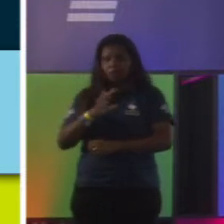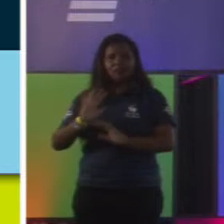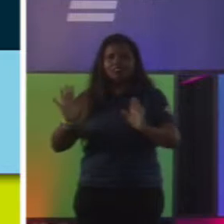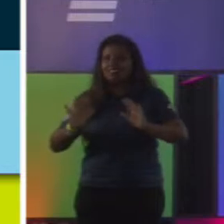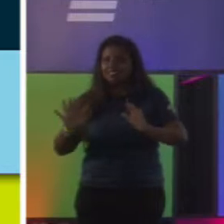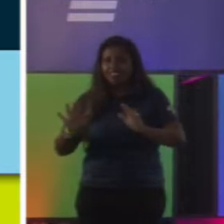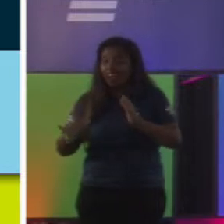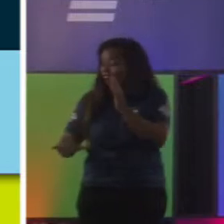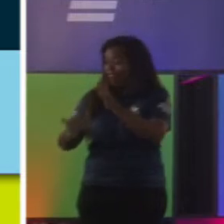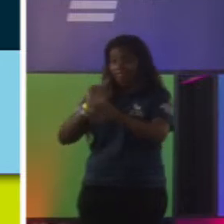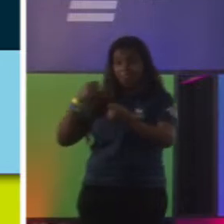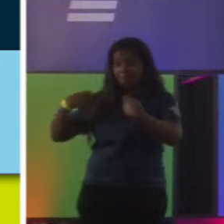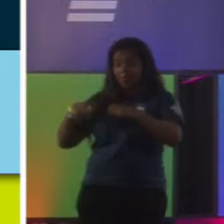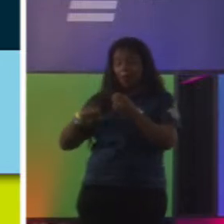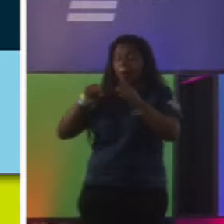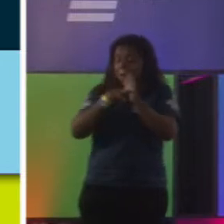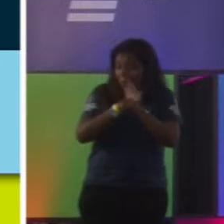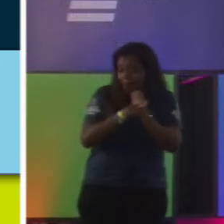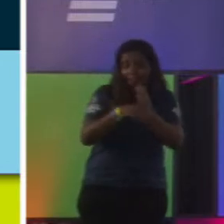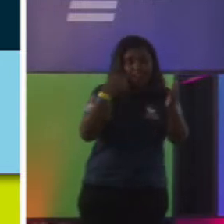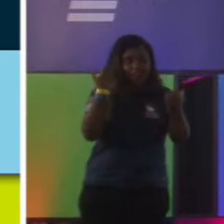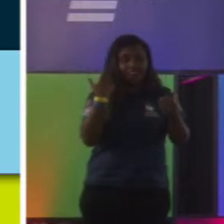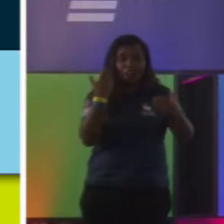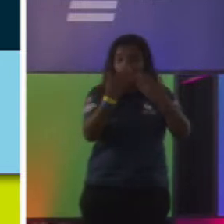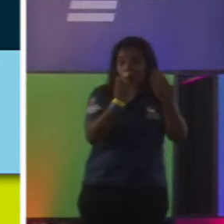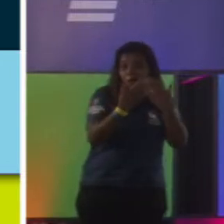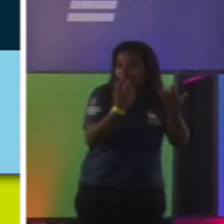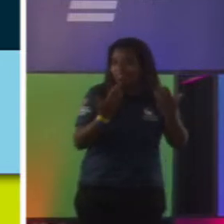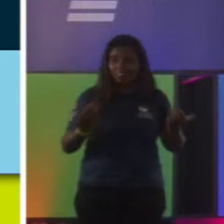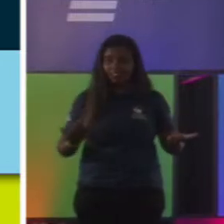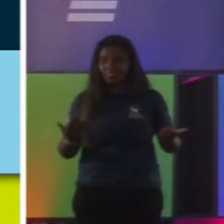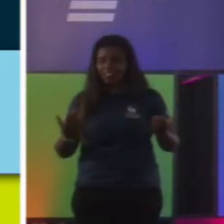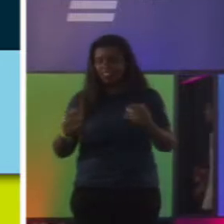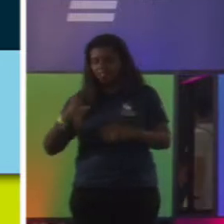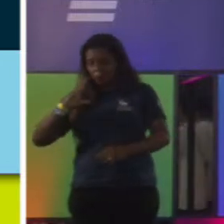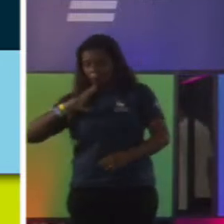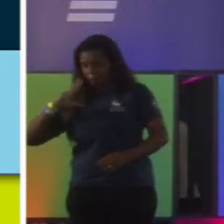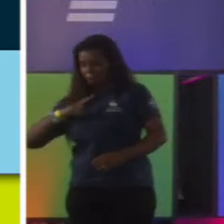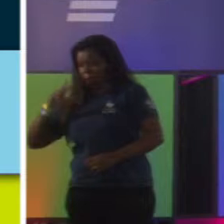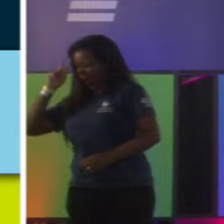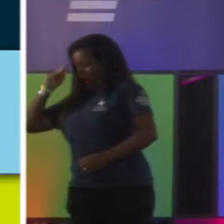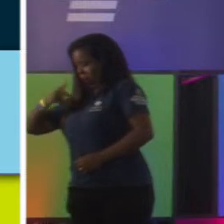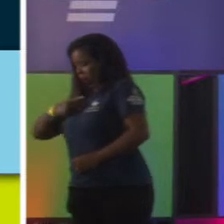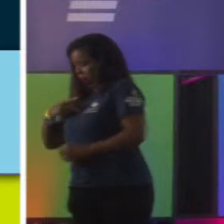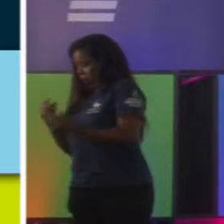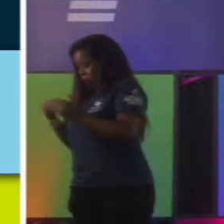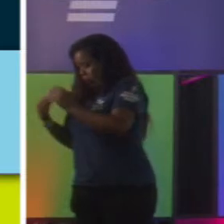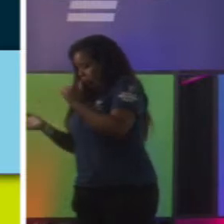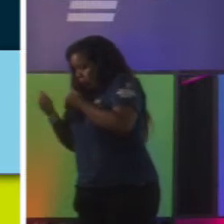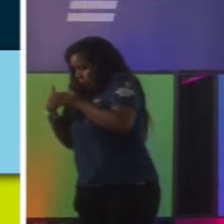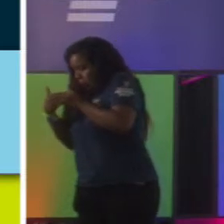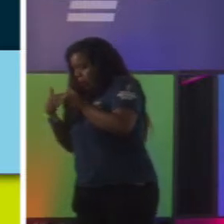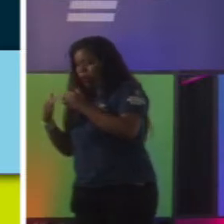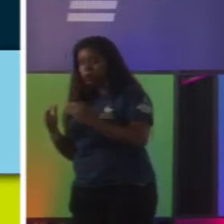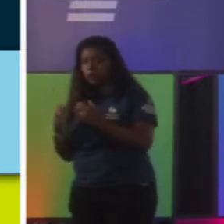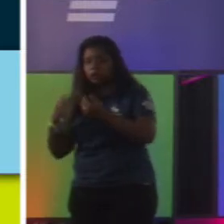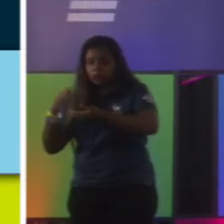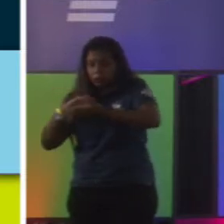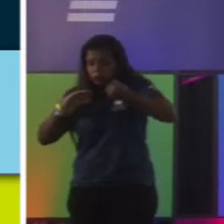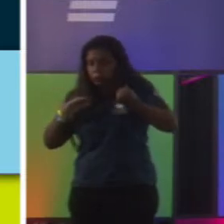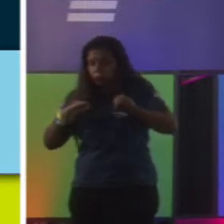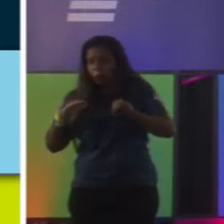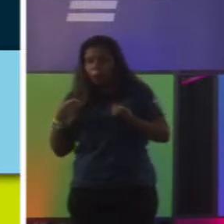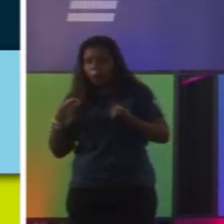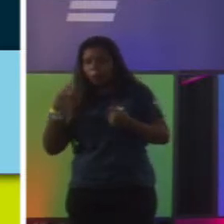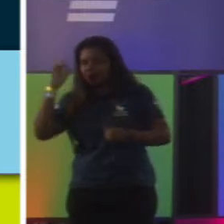pesquisar, eu vou ficar quietinha no meu canto e fazer uma coisa só eu, ali, para ninguém ver. Eu tenho que proteger, porque senão eu vou roubar a minha